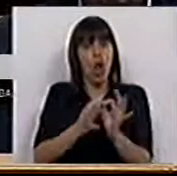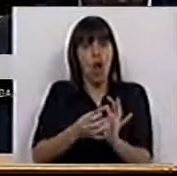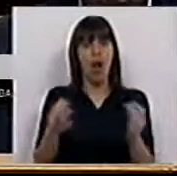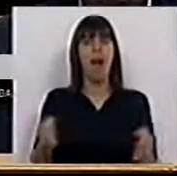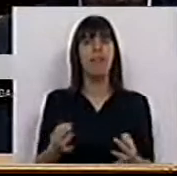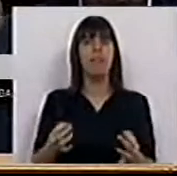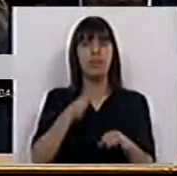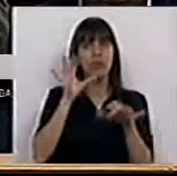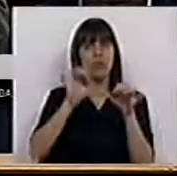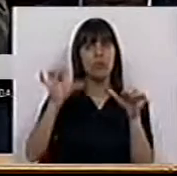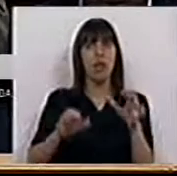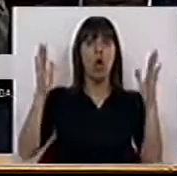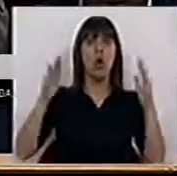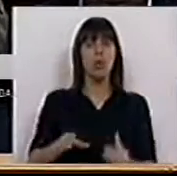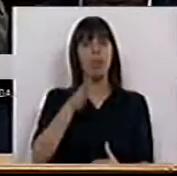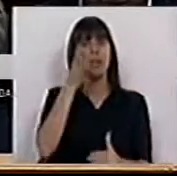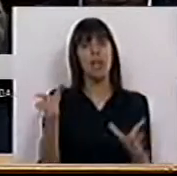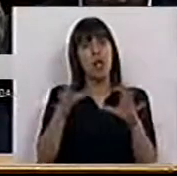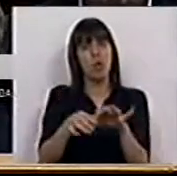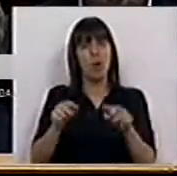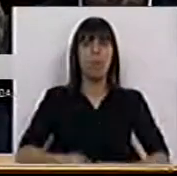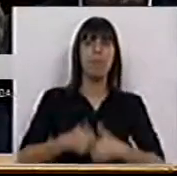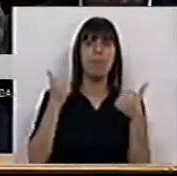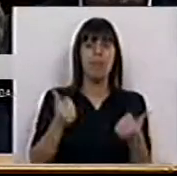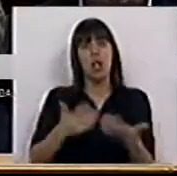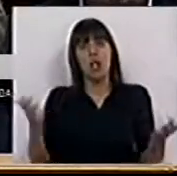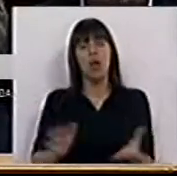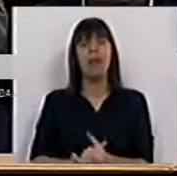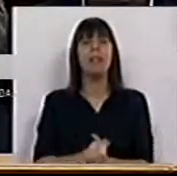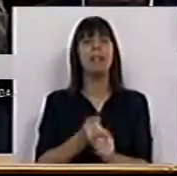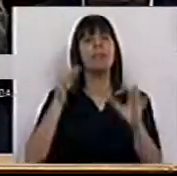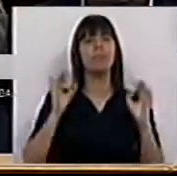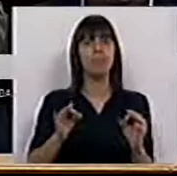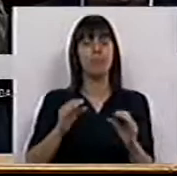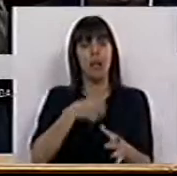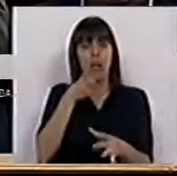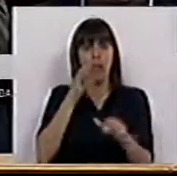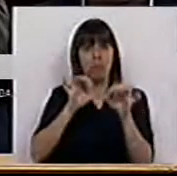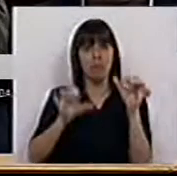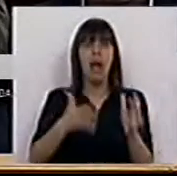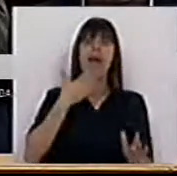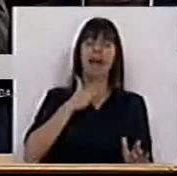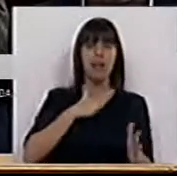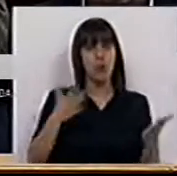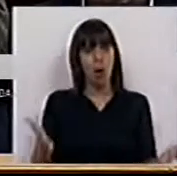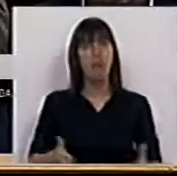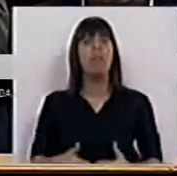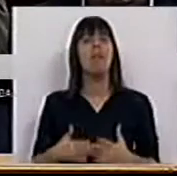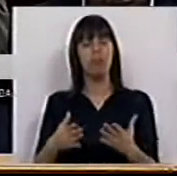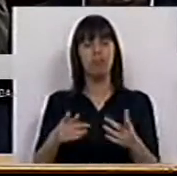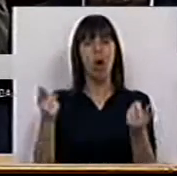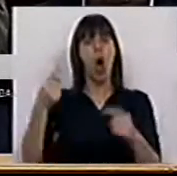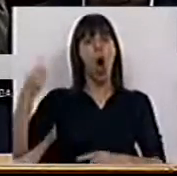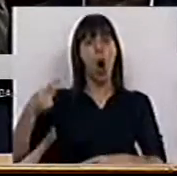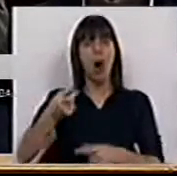que quanto menos se disser sobre ela, melhor. É inteiramente justificado, razoável, que